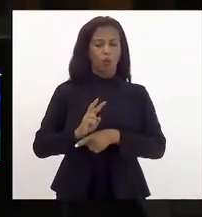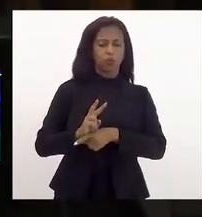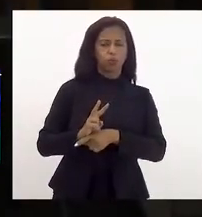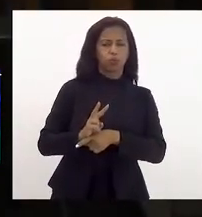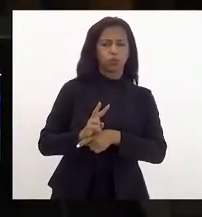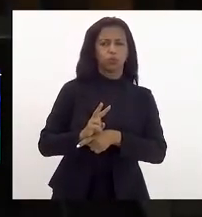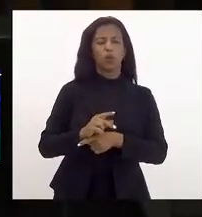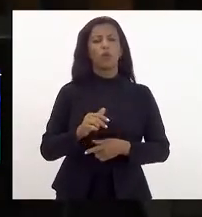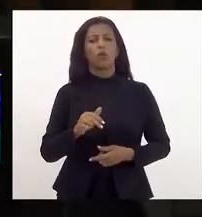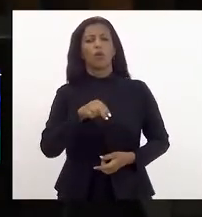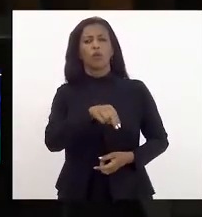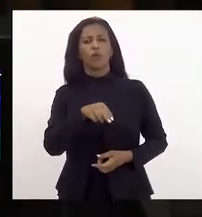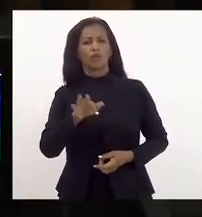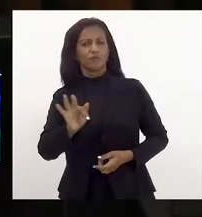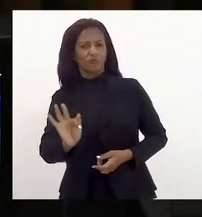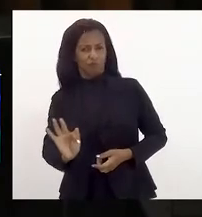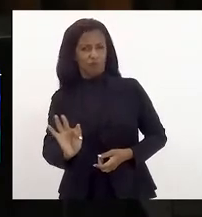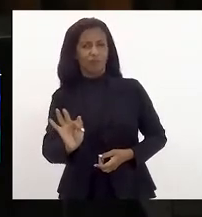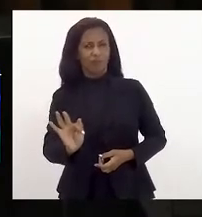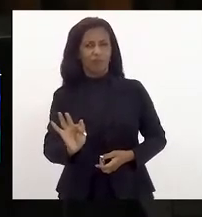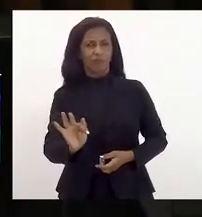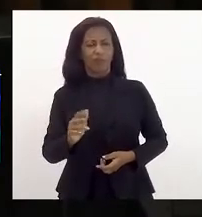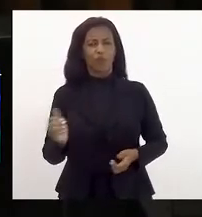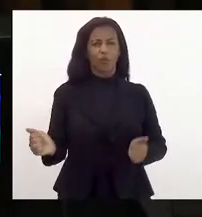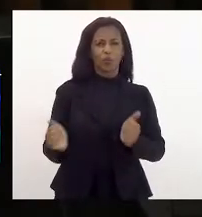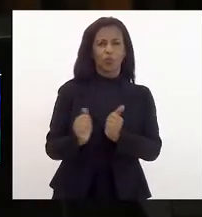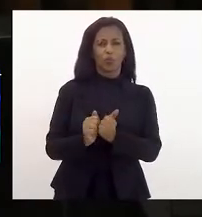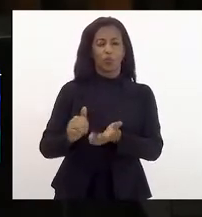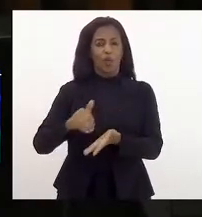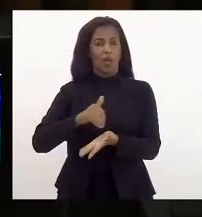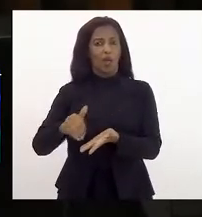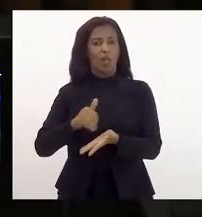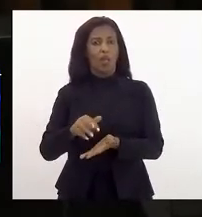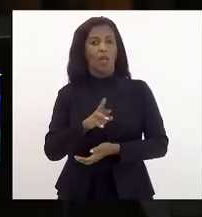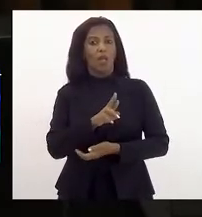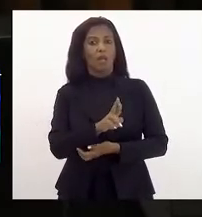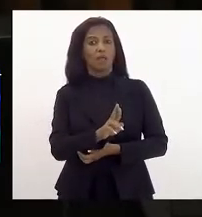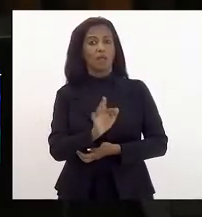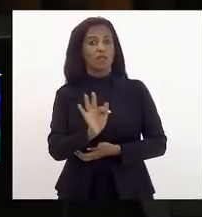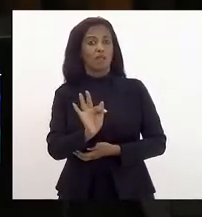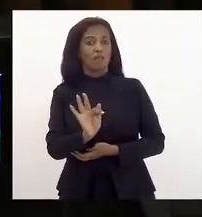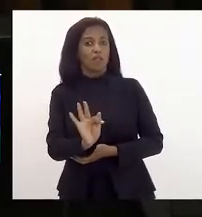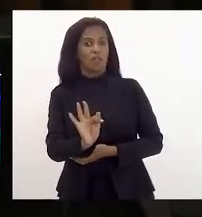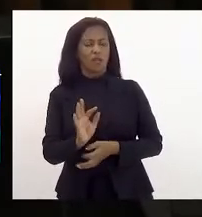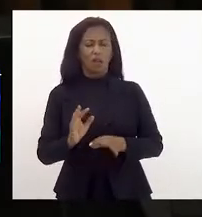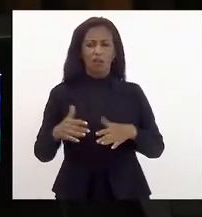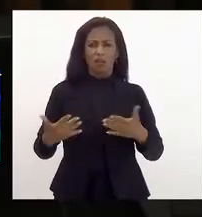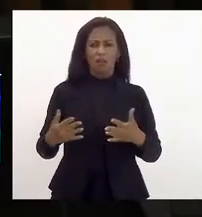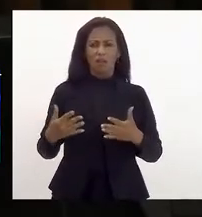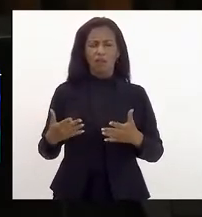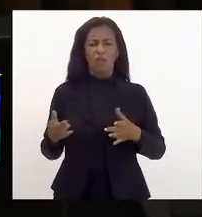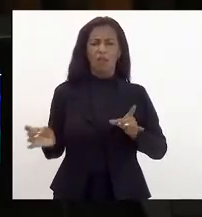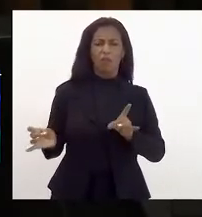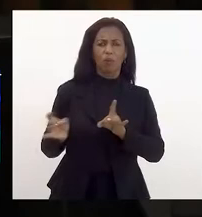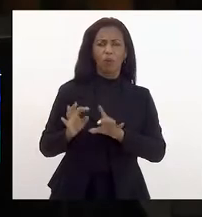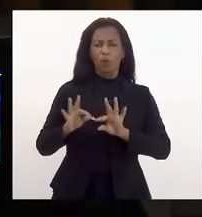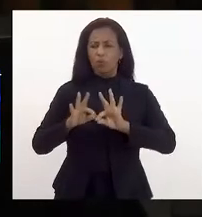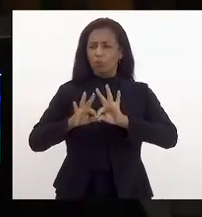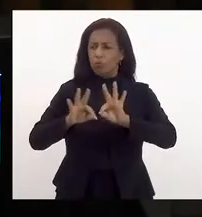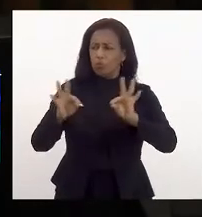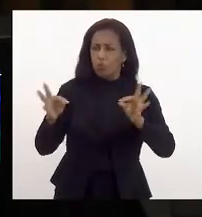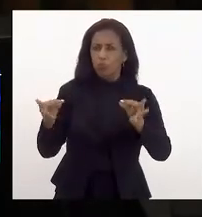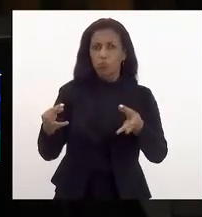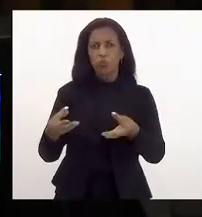relacionamento em relação à Secretaria da Receita Federal, enfim, para a gente dispor desse mundo